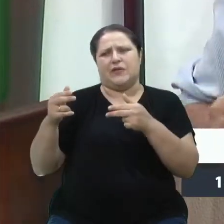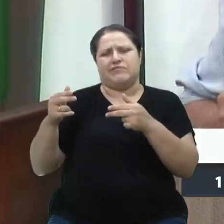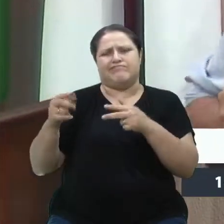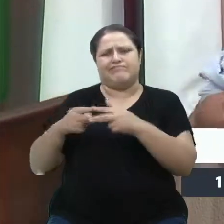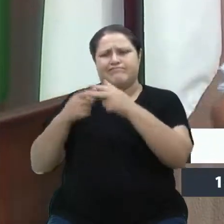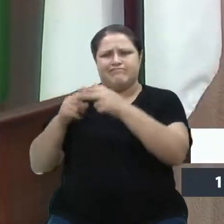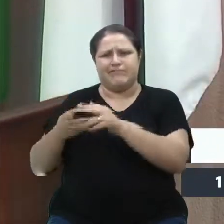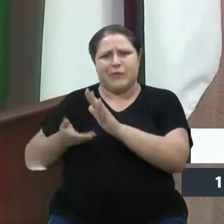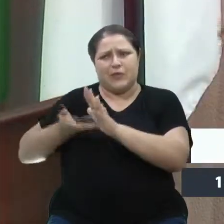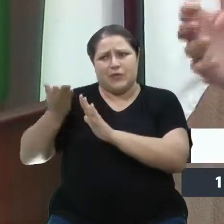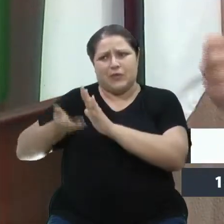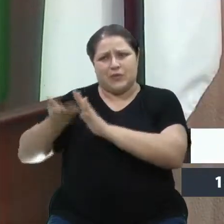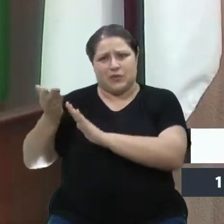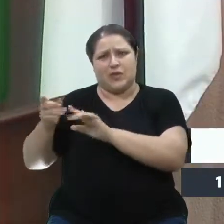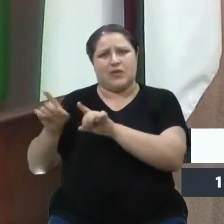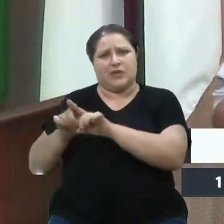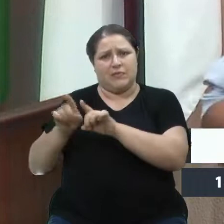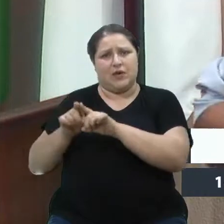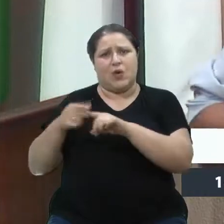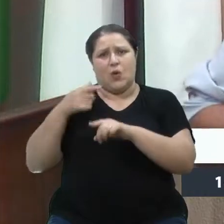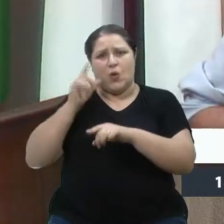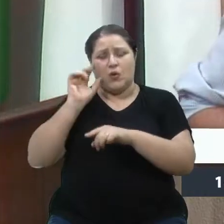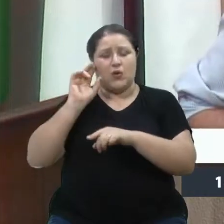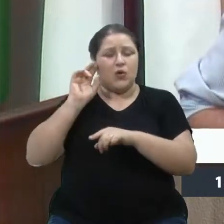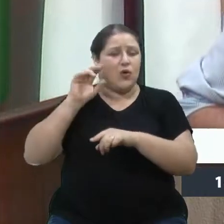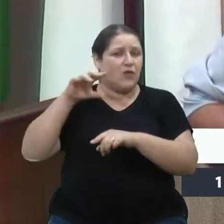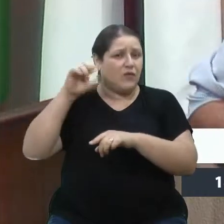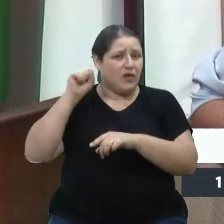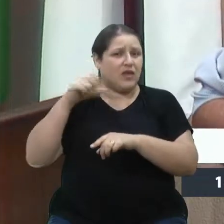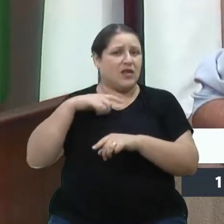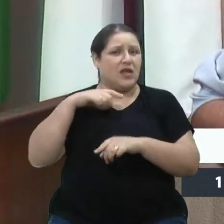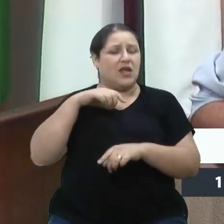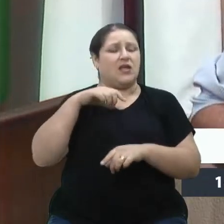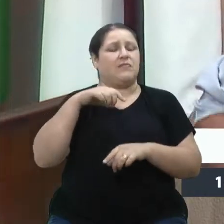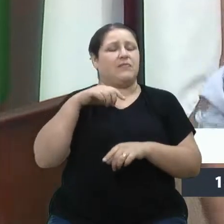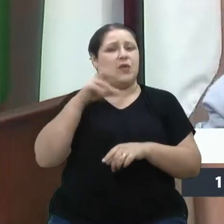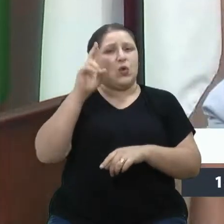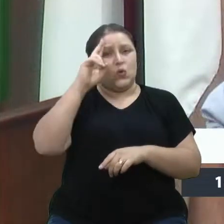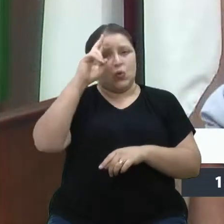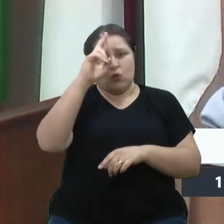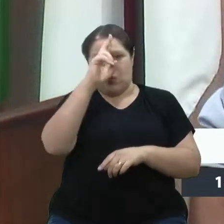escutei que a Uber, que é a 99, está aumentando suas taxas também no mundo inteiro.